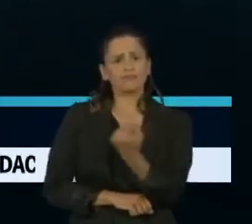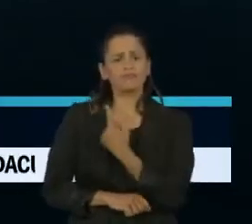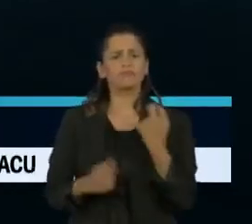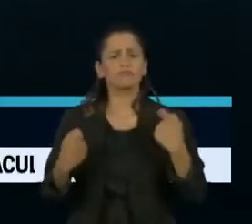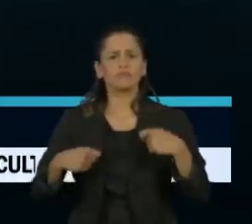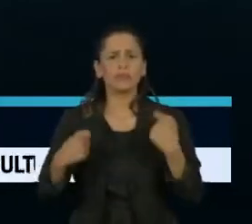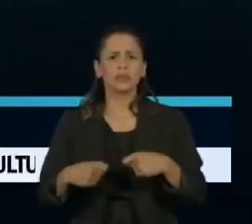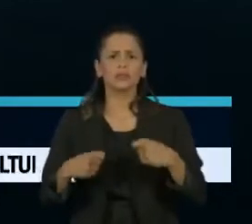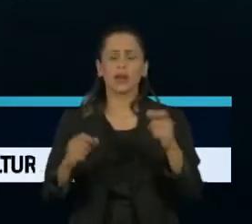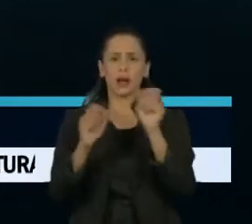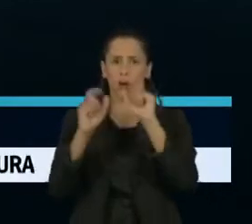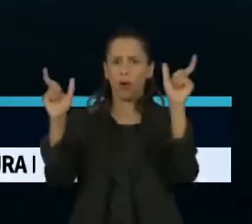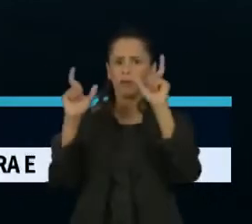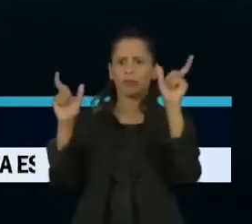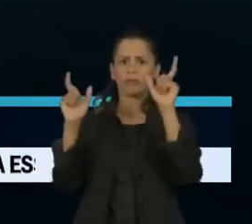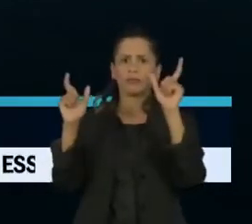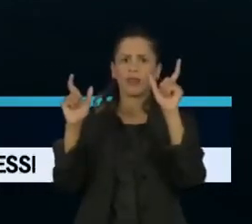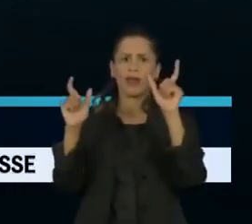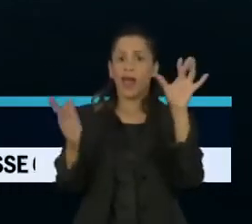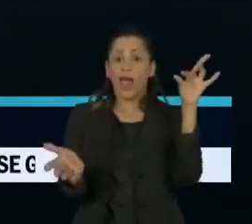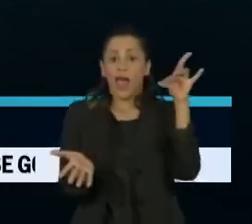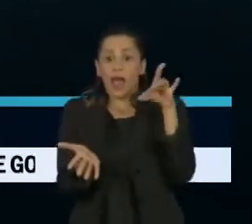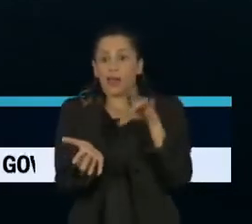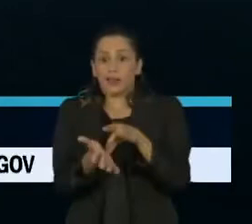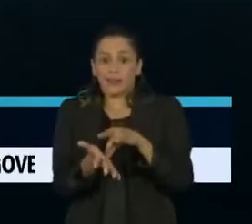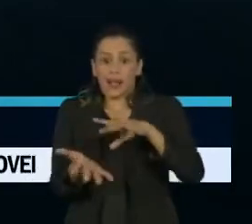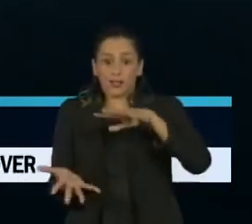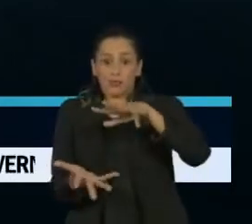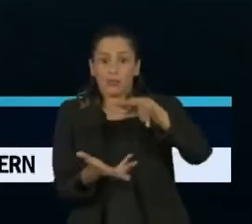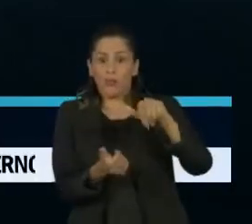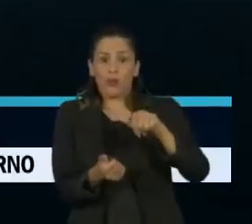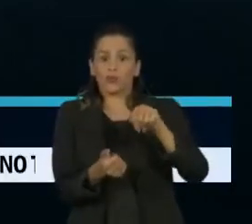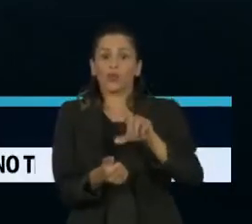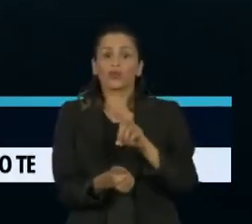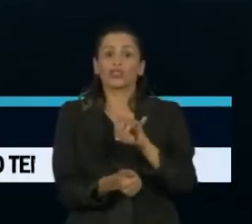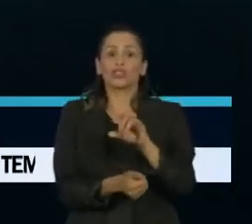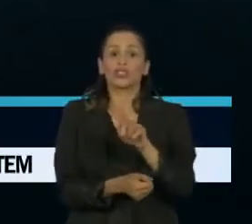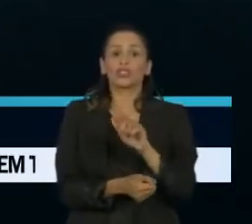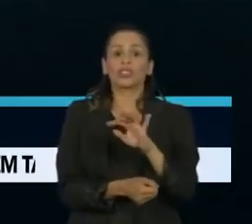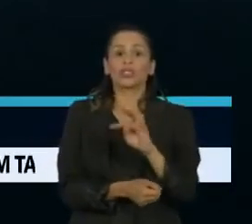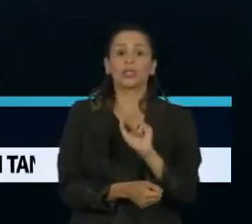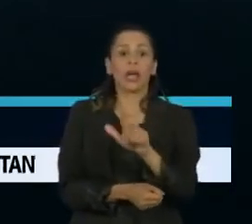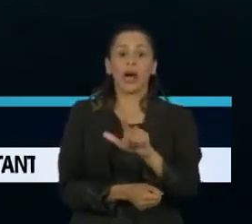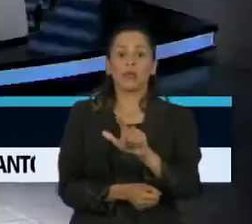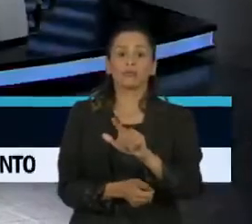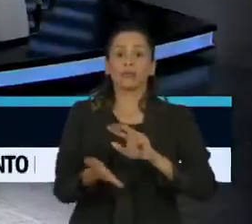realidade, que é uma realidade conectada, onde o mundo digital hoje é a nossa ecologia real.